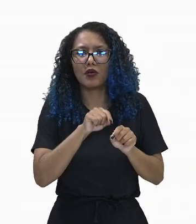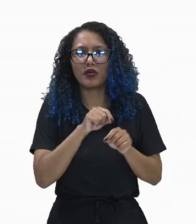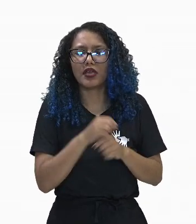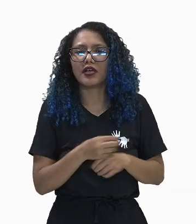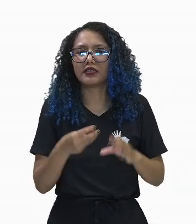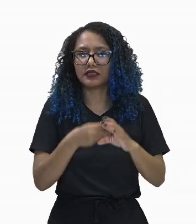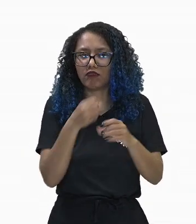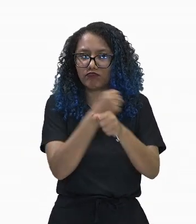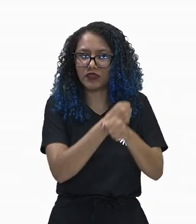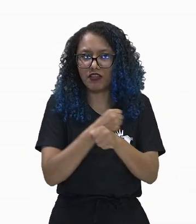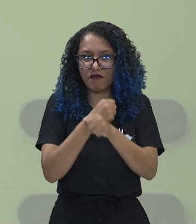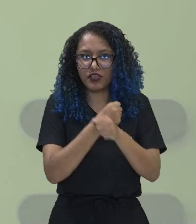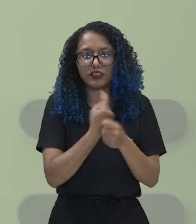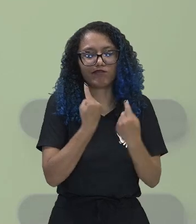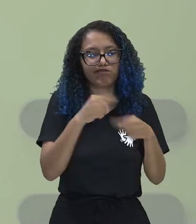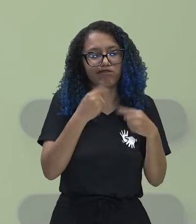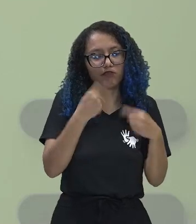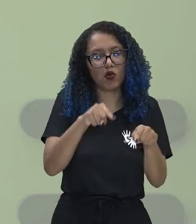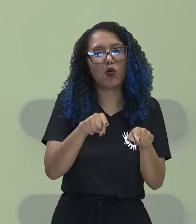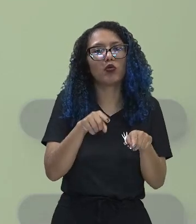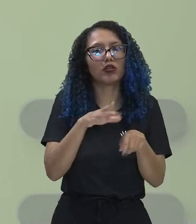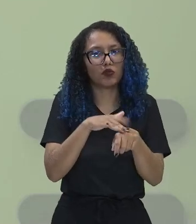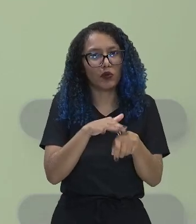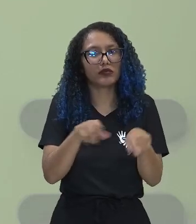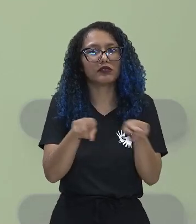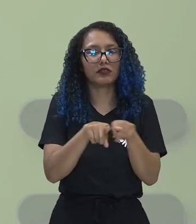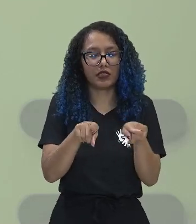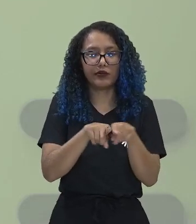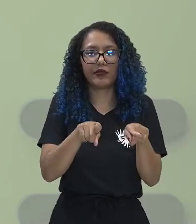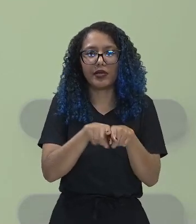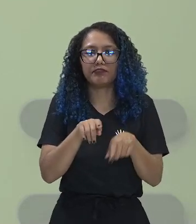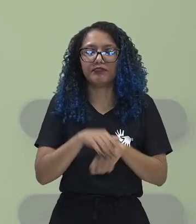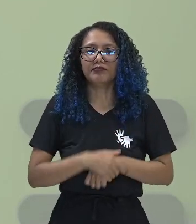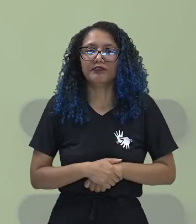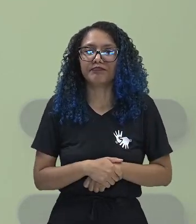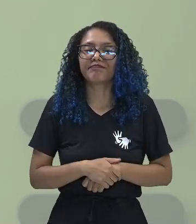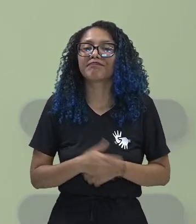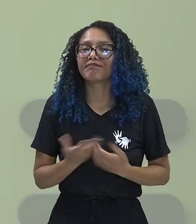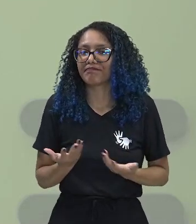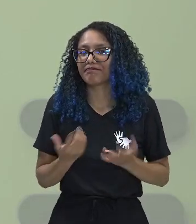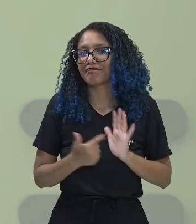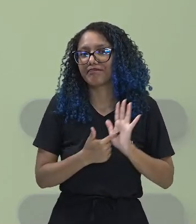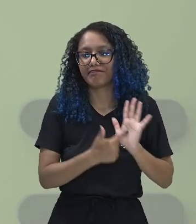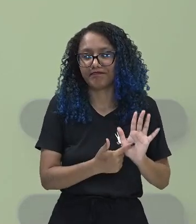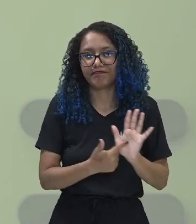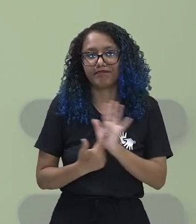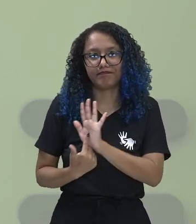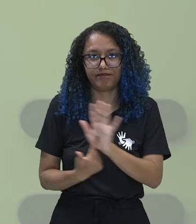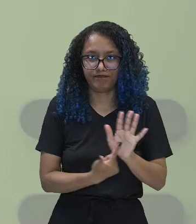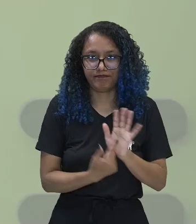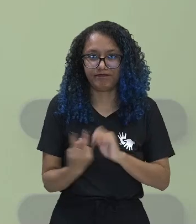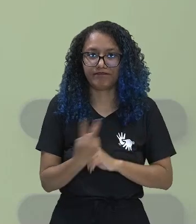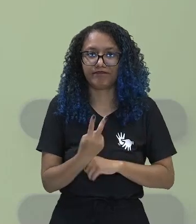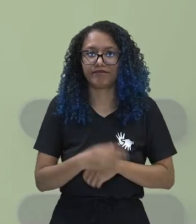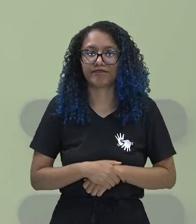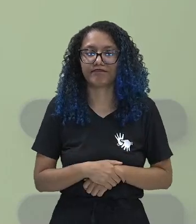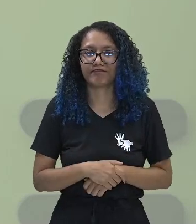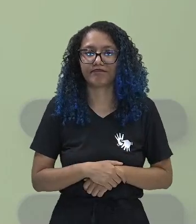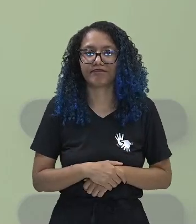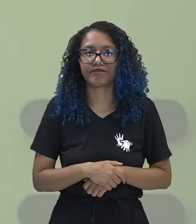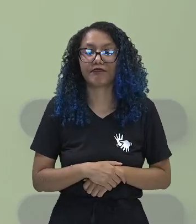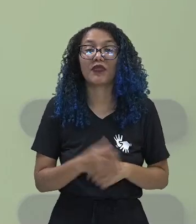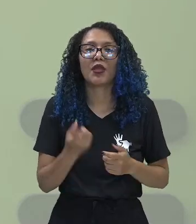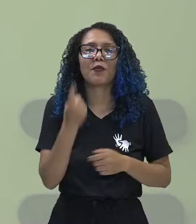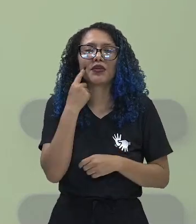combatem os patógenos. Aí, apresentando a vocês os dois sistemas, para finalizar, imagine